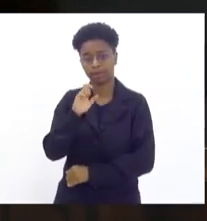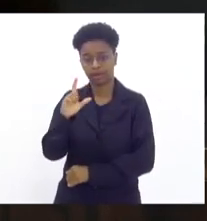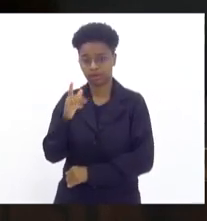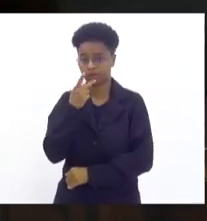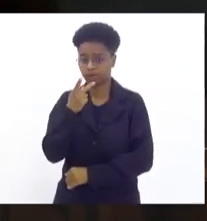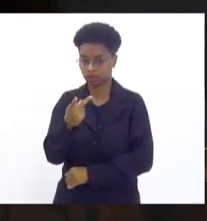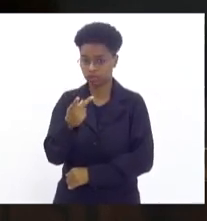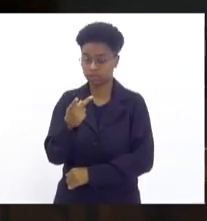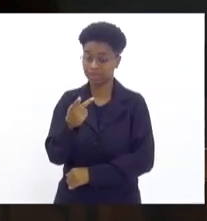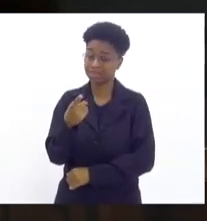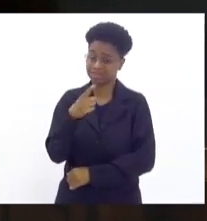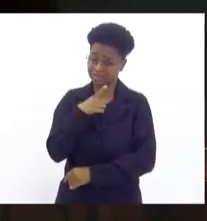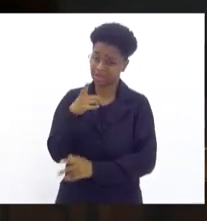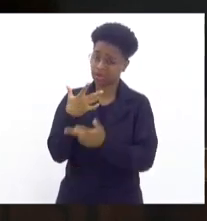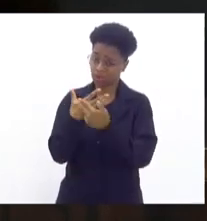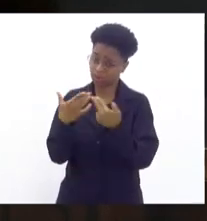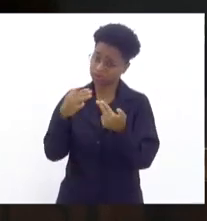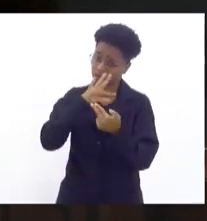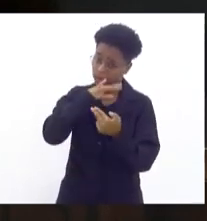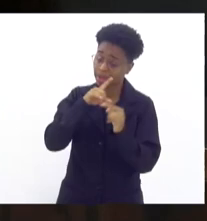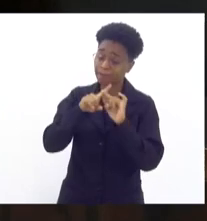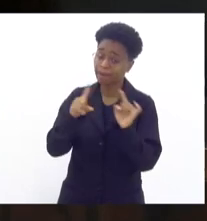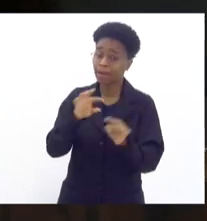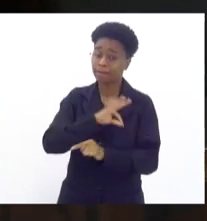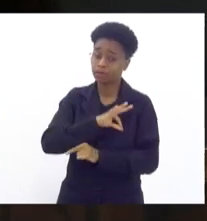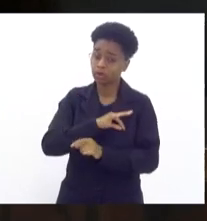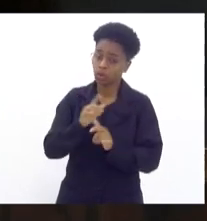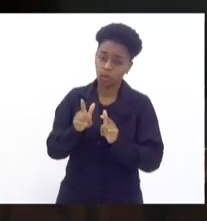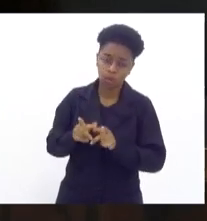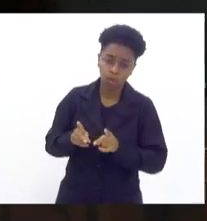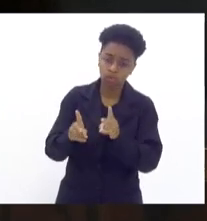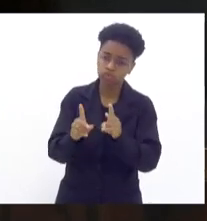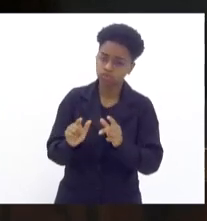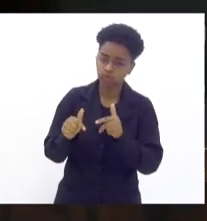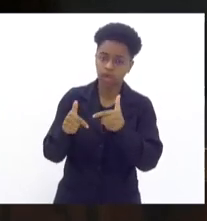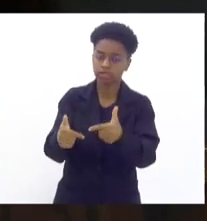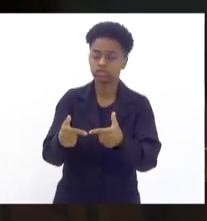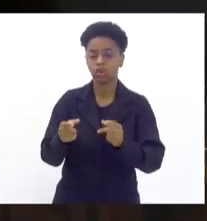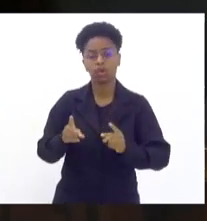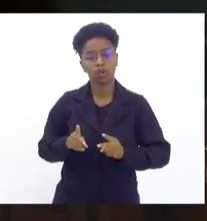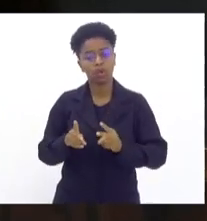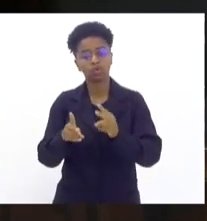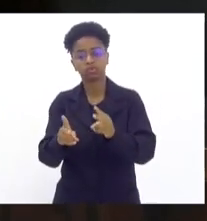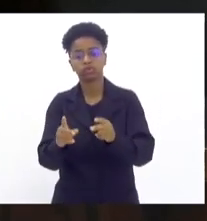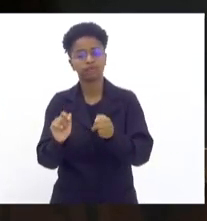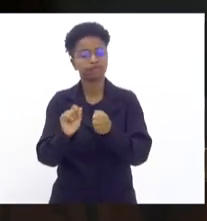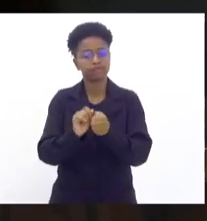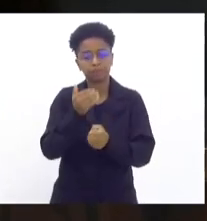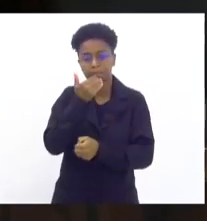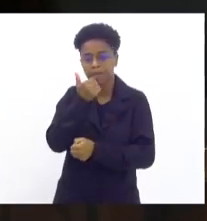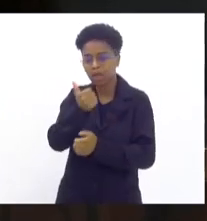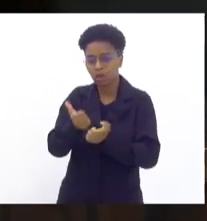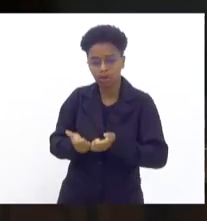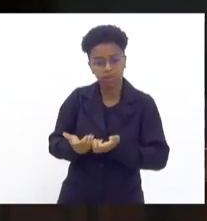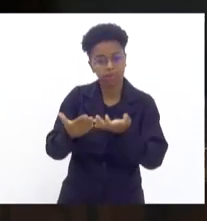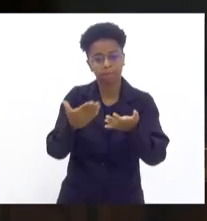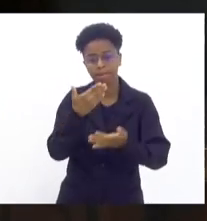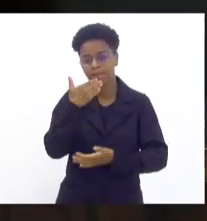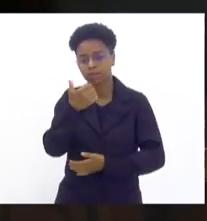apesar dos pesares, as forças policiais continuam atuando, agindo, fazendo o melhor para a sociedade.